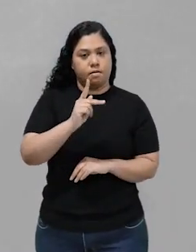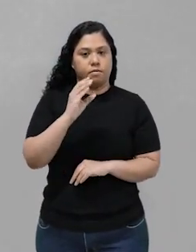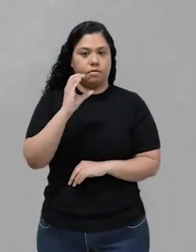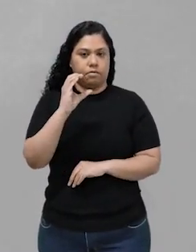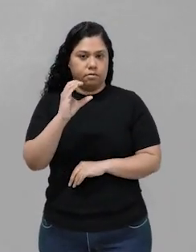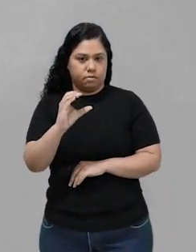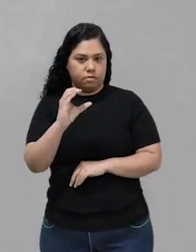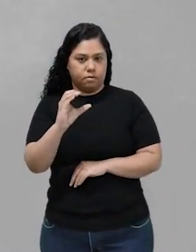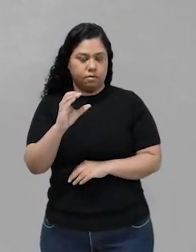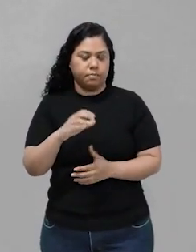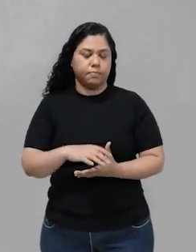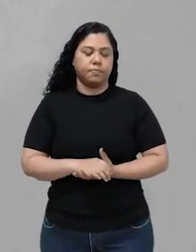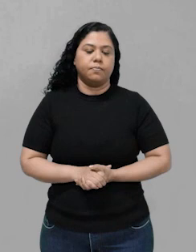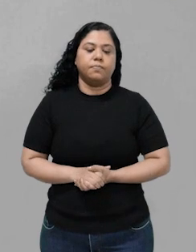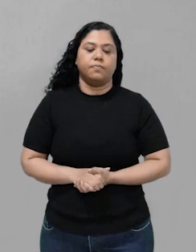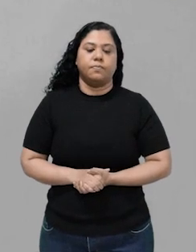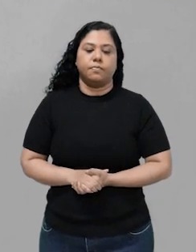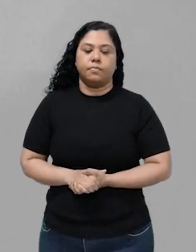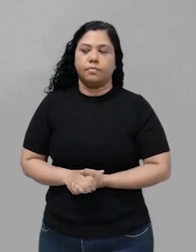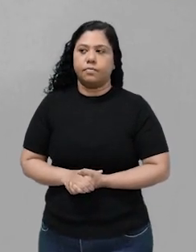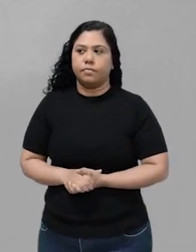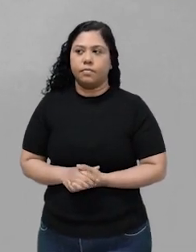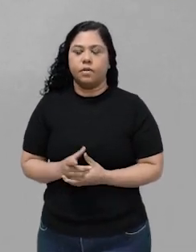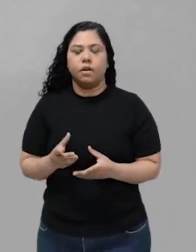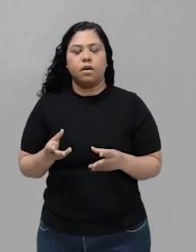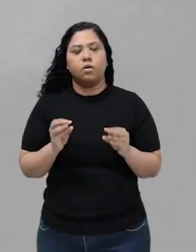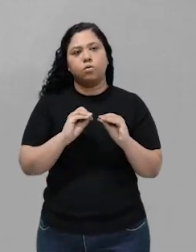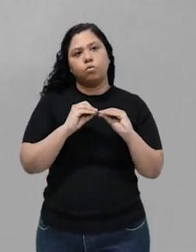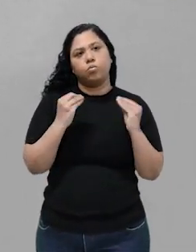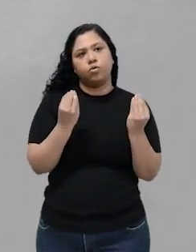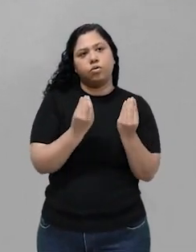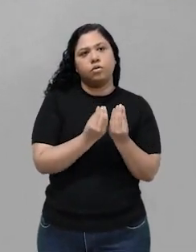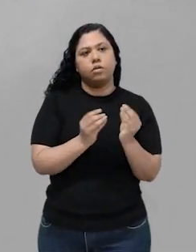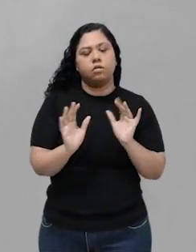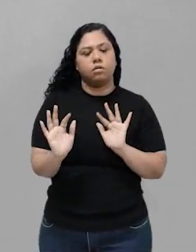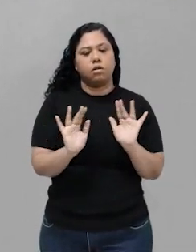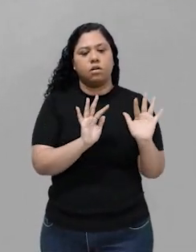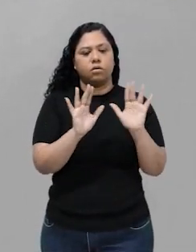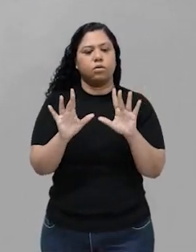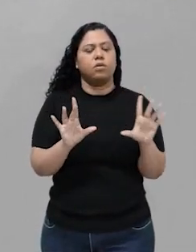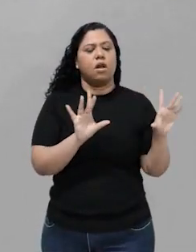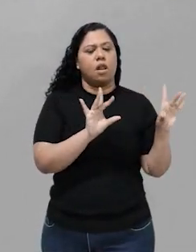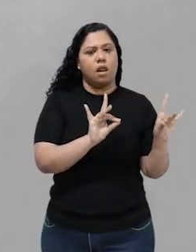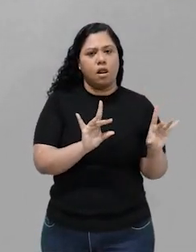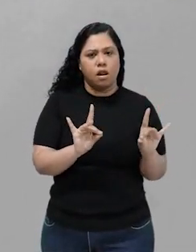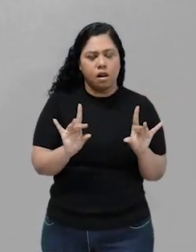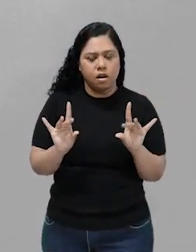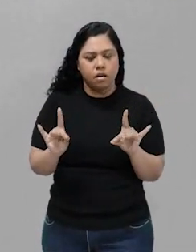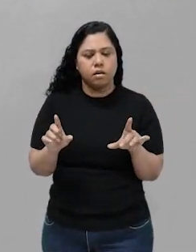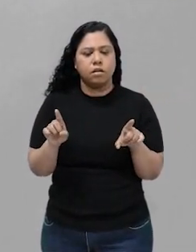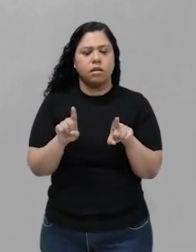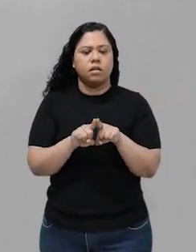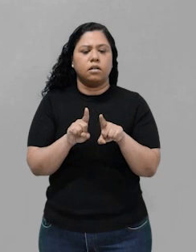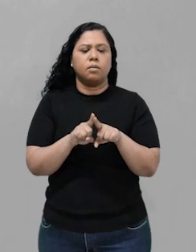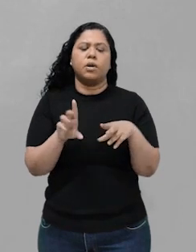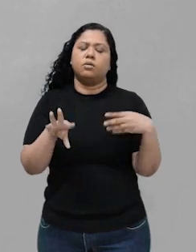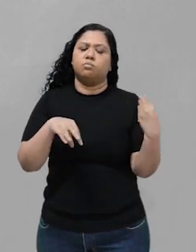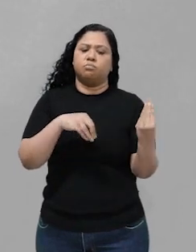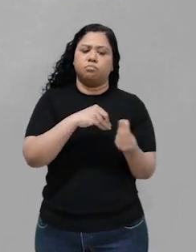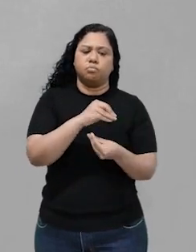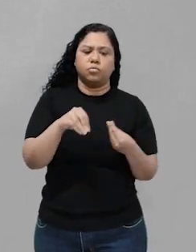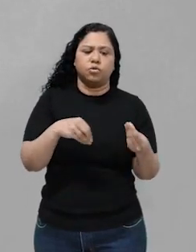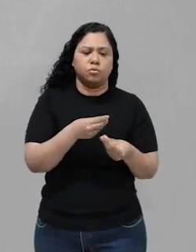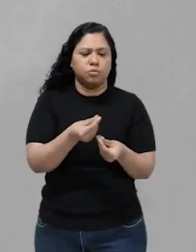em termos das concentrações, entram substâncias gasosas, substâncias líquidas e substâncias dissolvidas, aquele